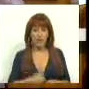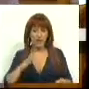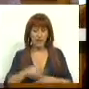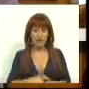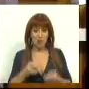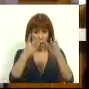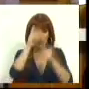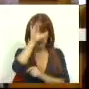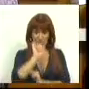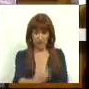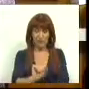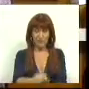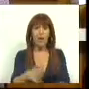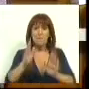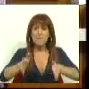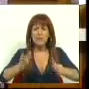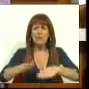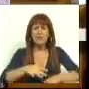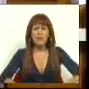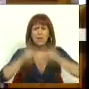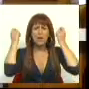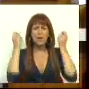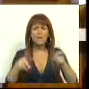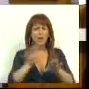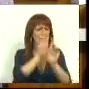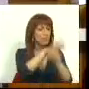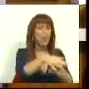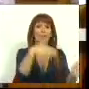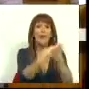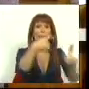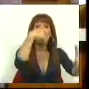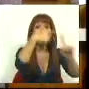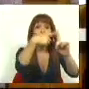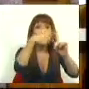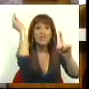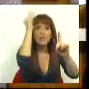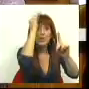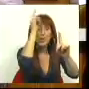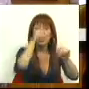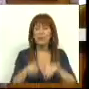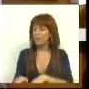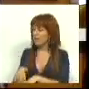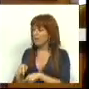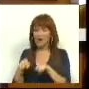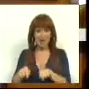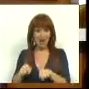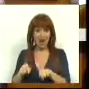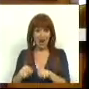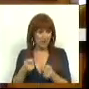através do seu Orçamento do Estado, deve fazer um investimento de discriminação positiva justamente para o interior e fazendo esse